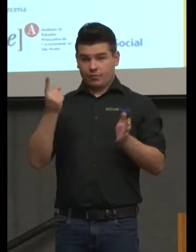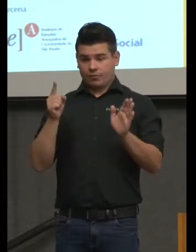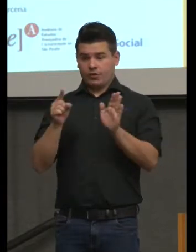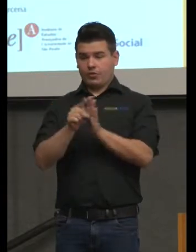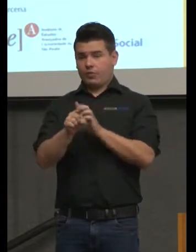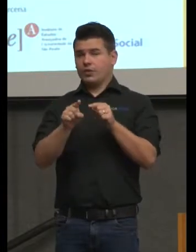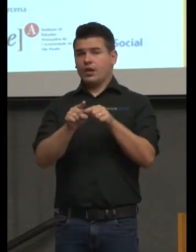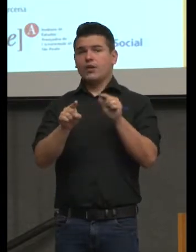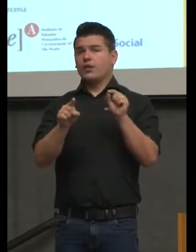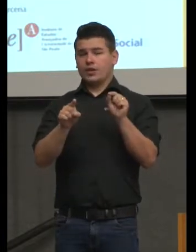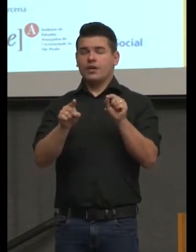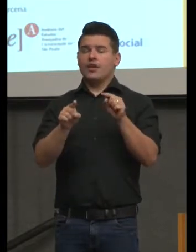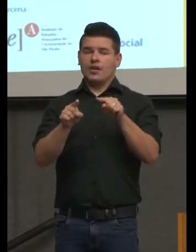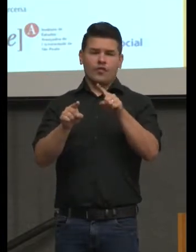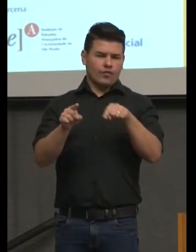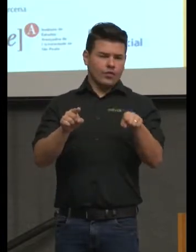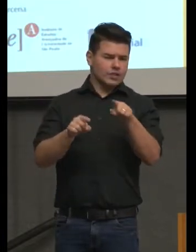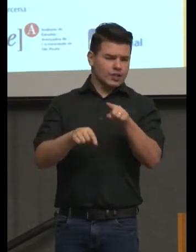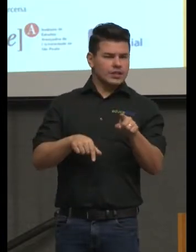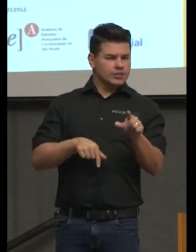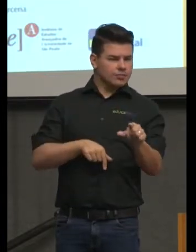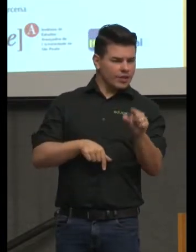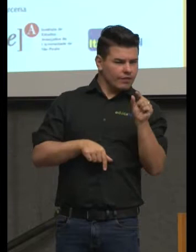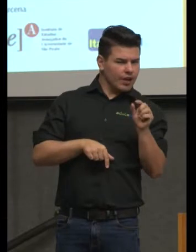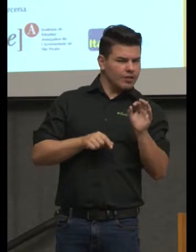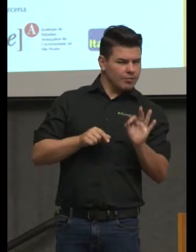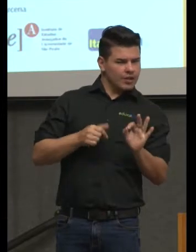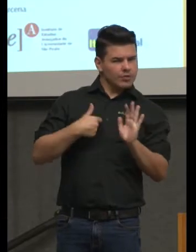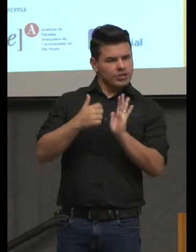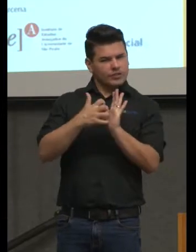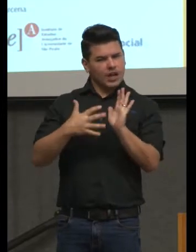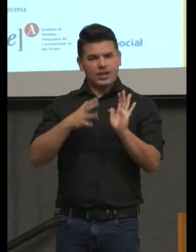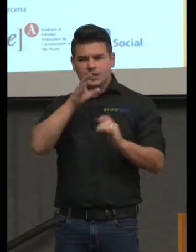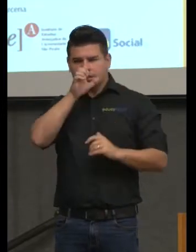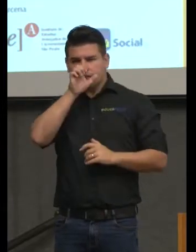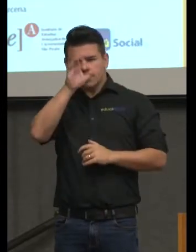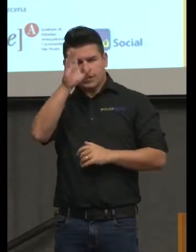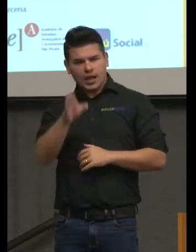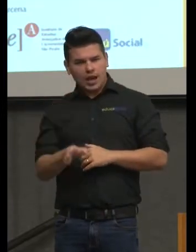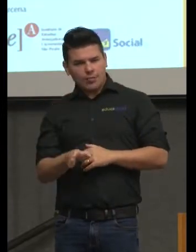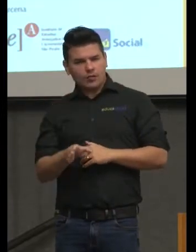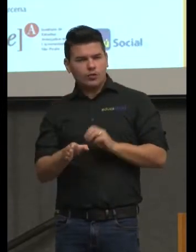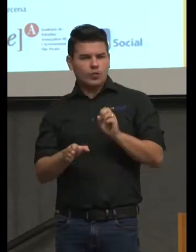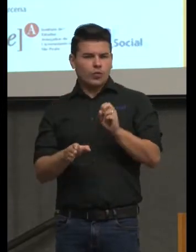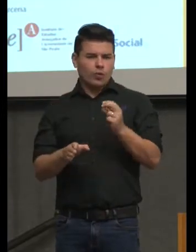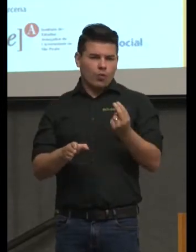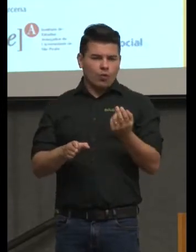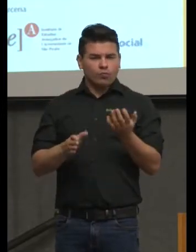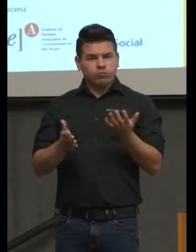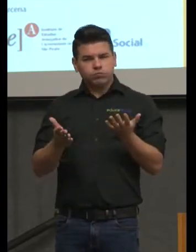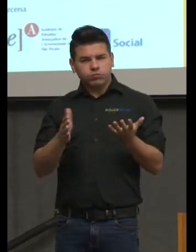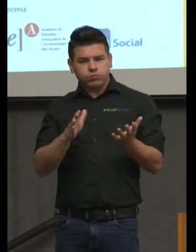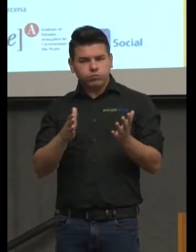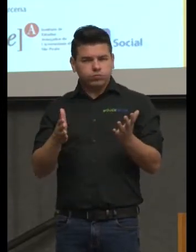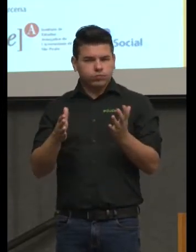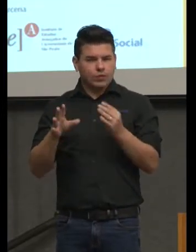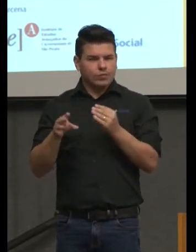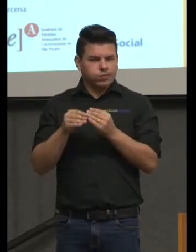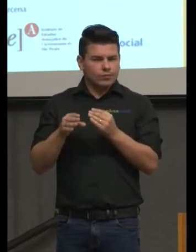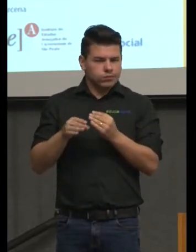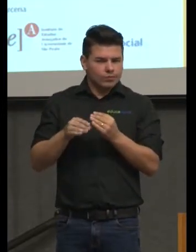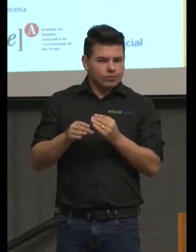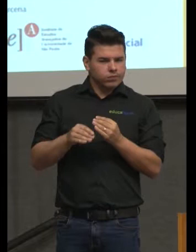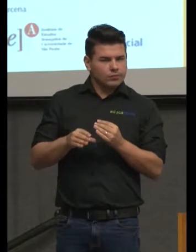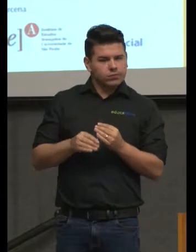preferem mesmo essa atividade aos sábados. houve algumas considerações